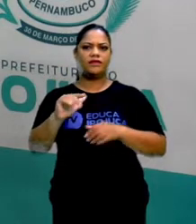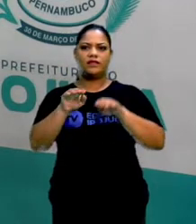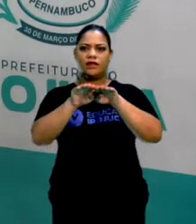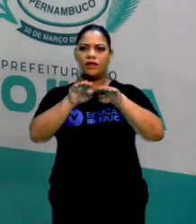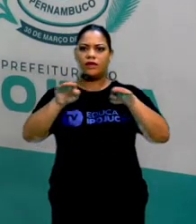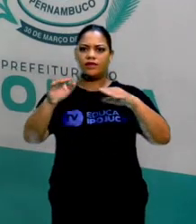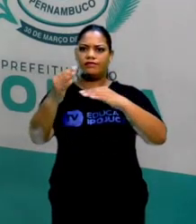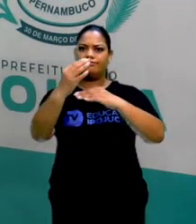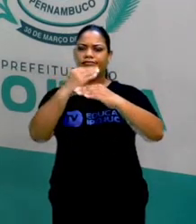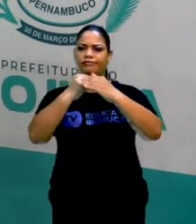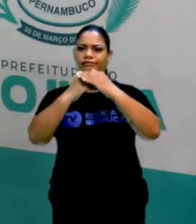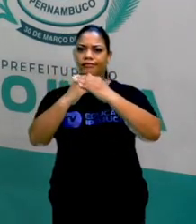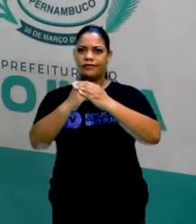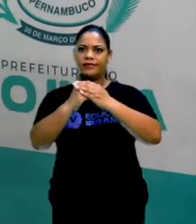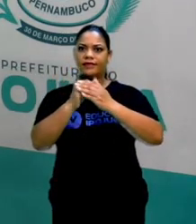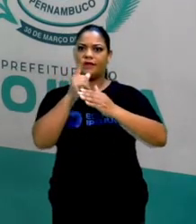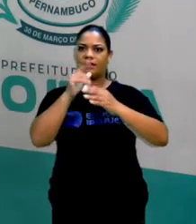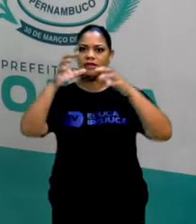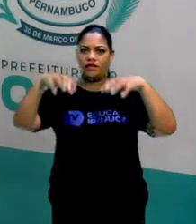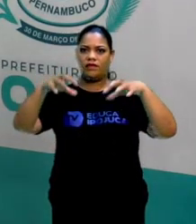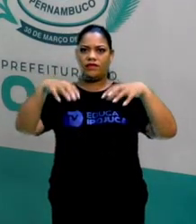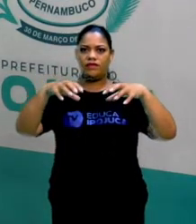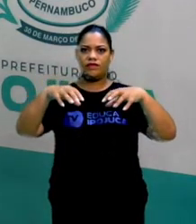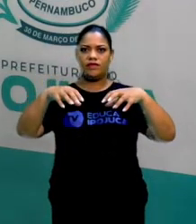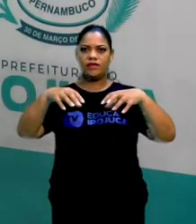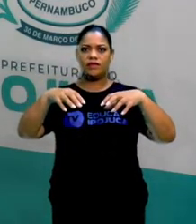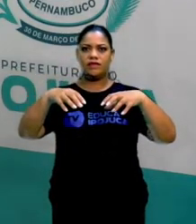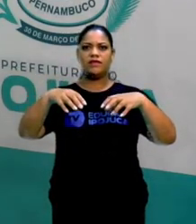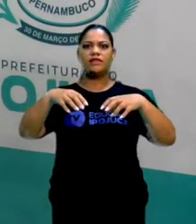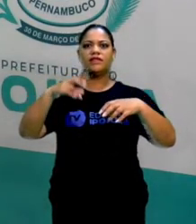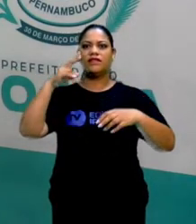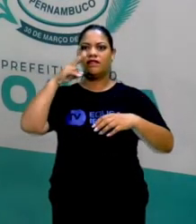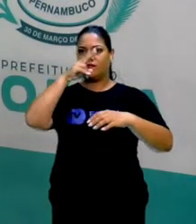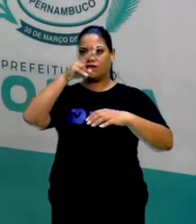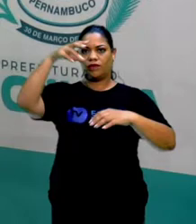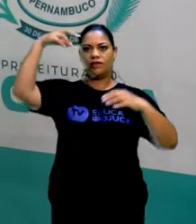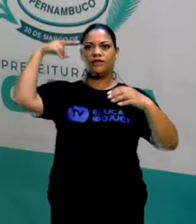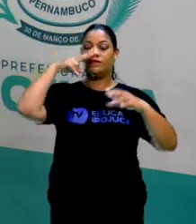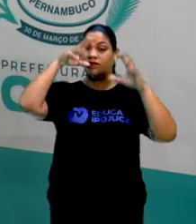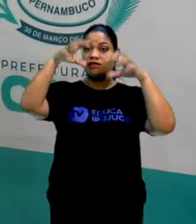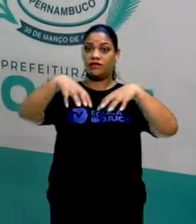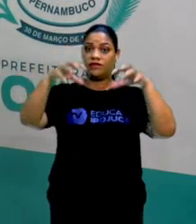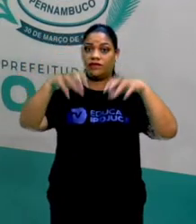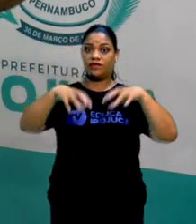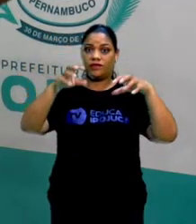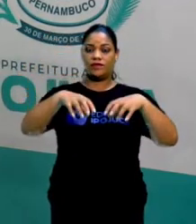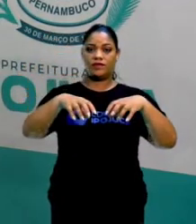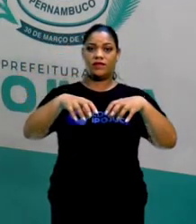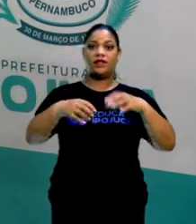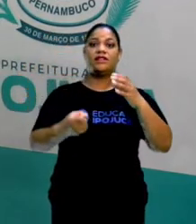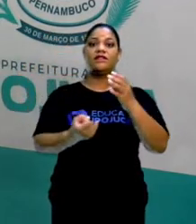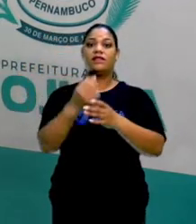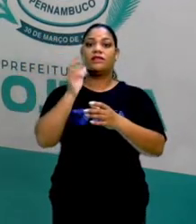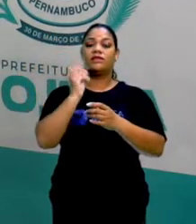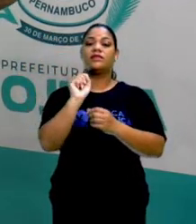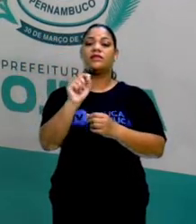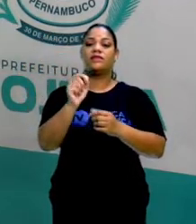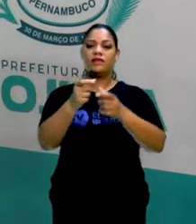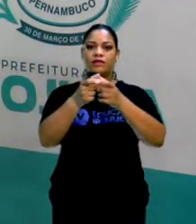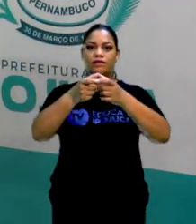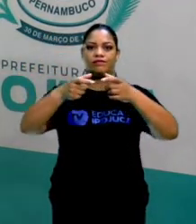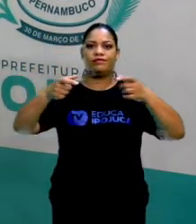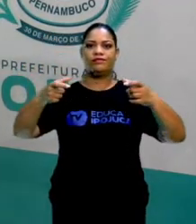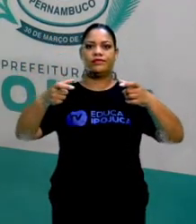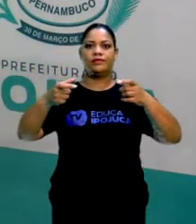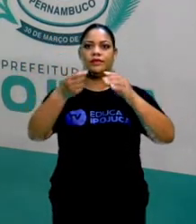chuva, que são as águas pluviais, elas vão bater forte naquela terra e vai causar buracos, vai causar erosão.